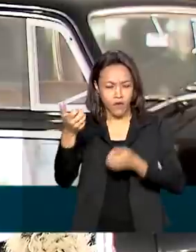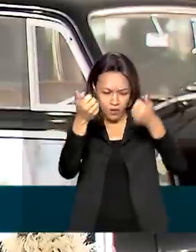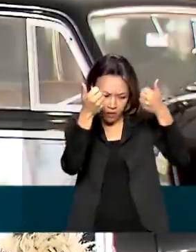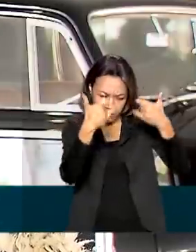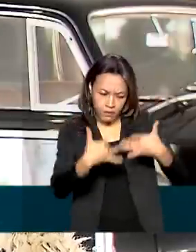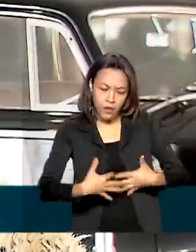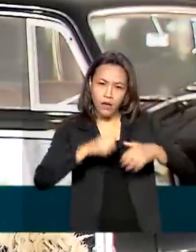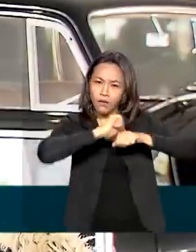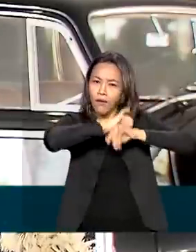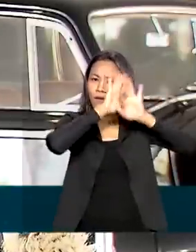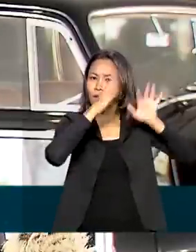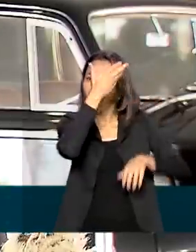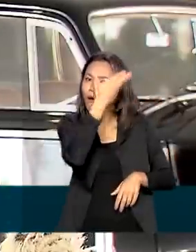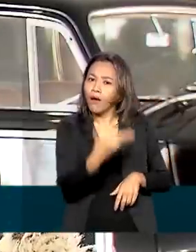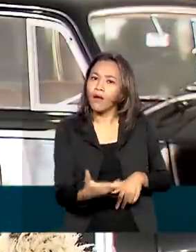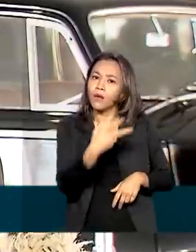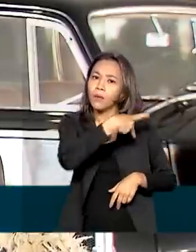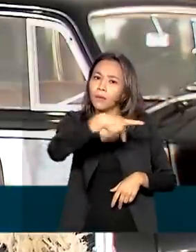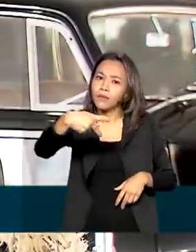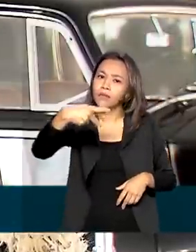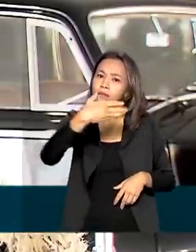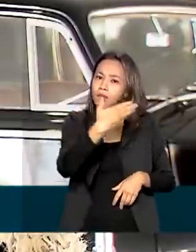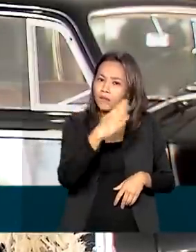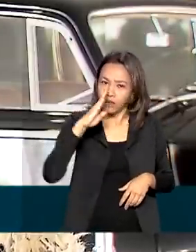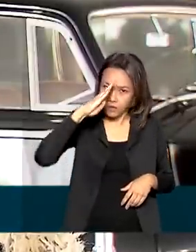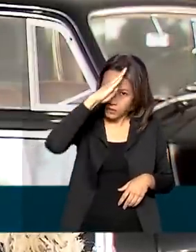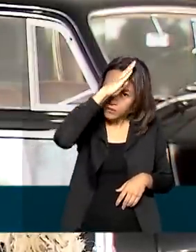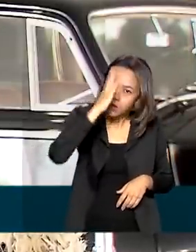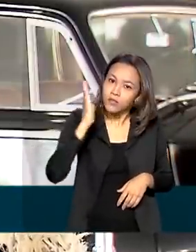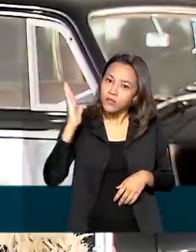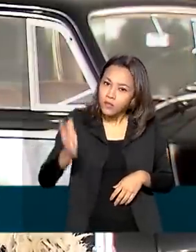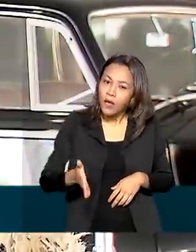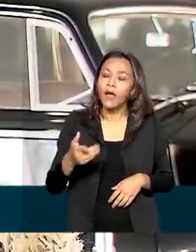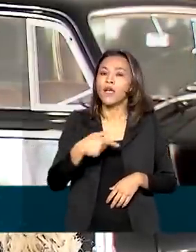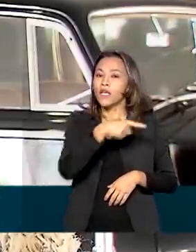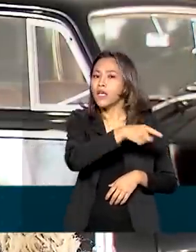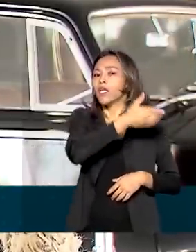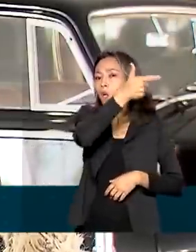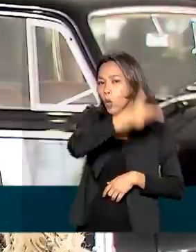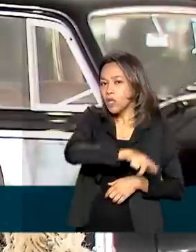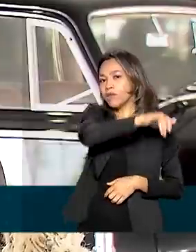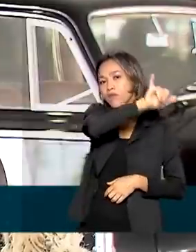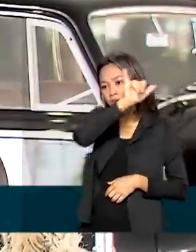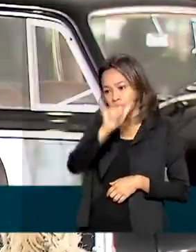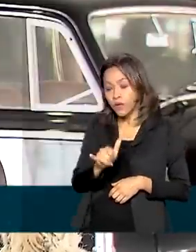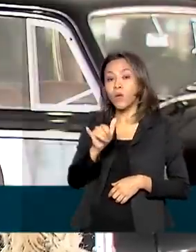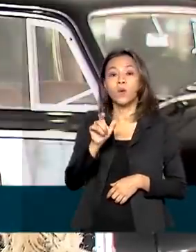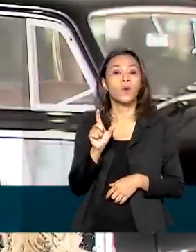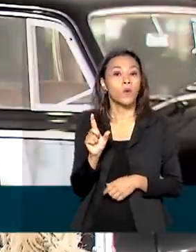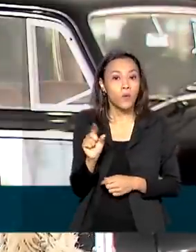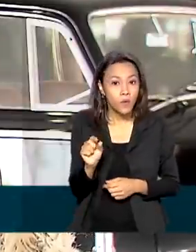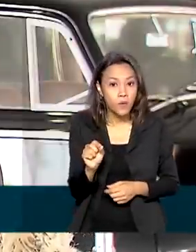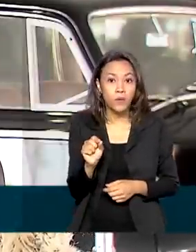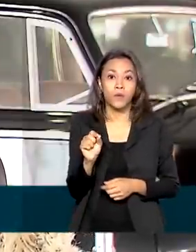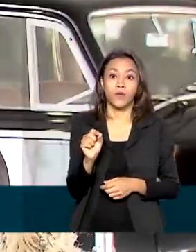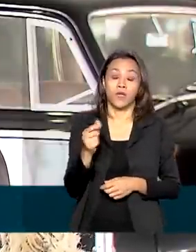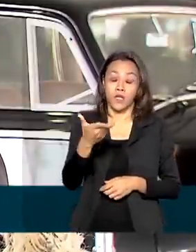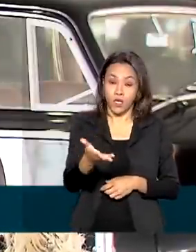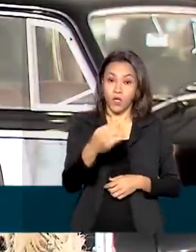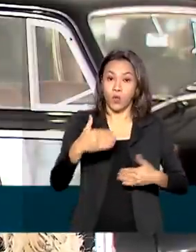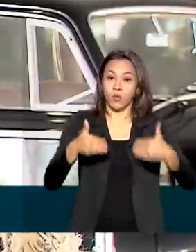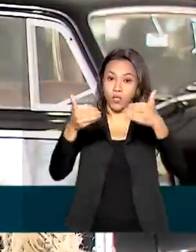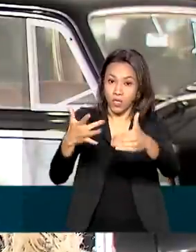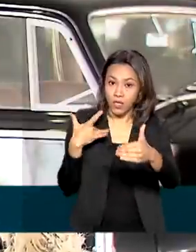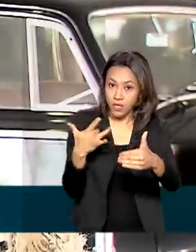o senhor presidente. E o senhor presidente reiterou mais uma vez aquilo que vem dizendo sempre a imprensa, que o Ministério da Saúde,